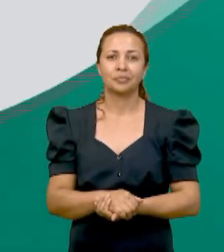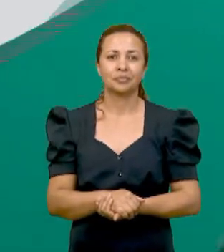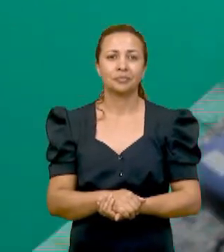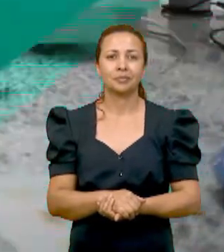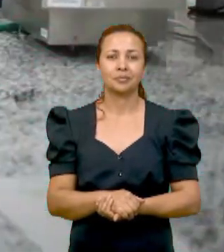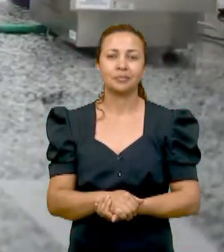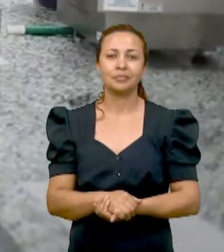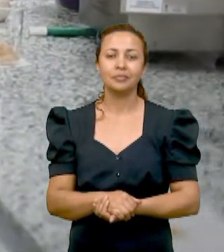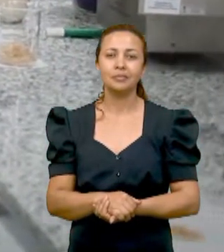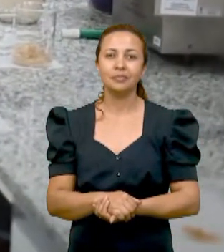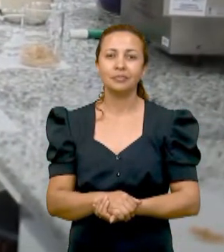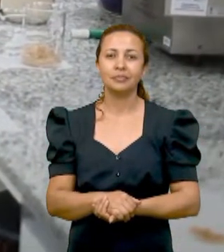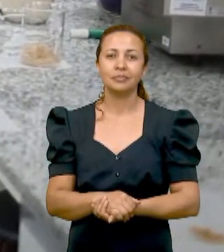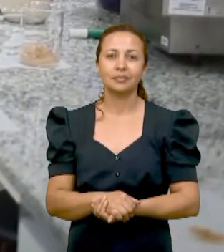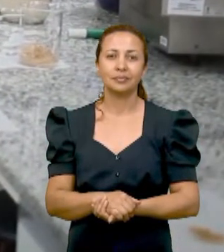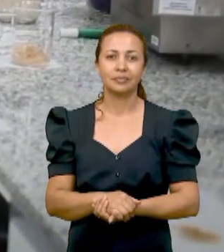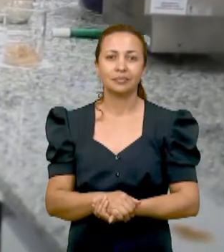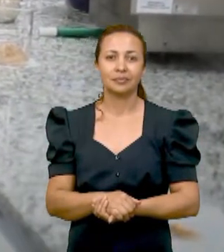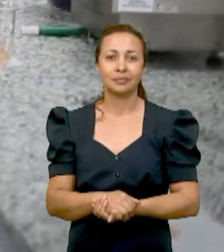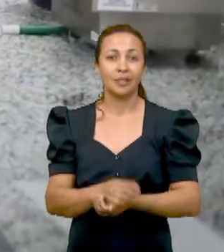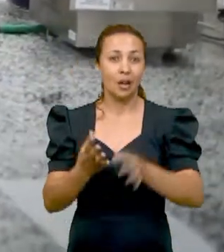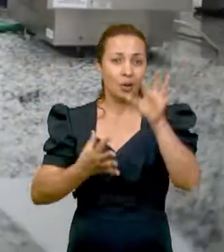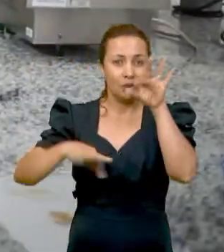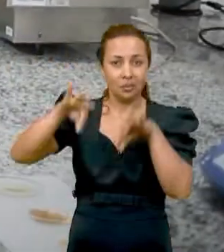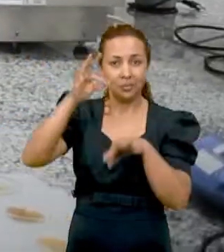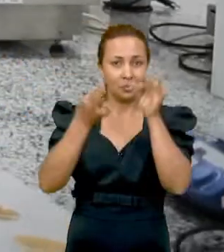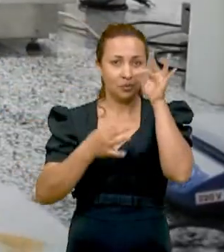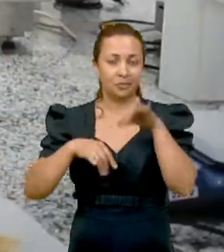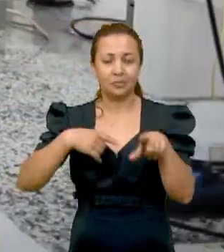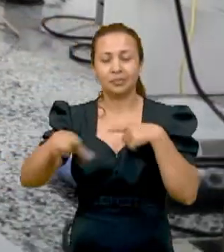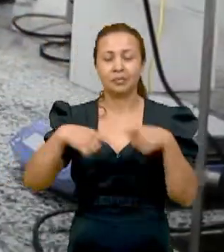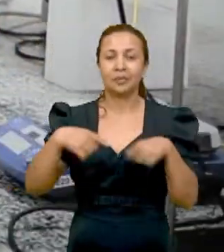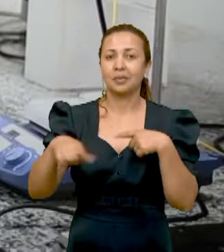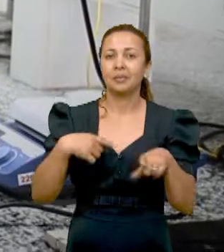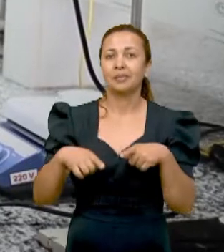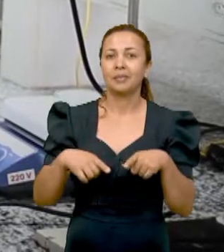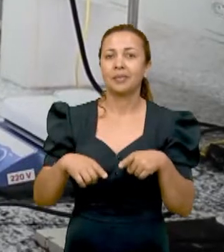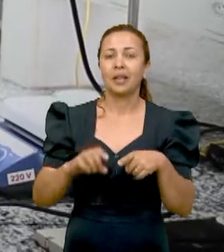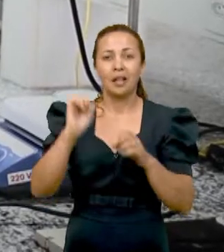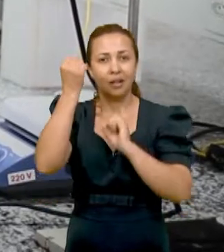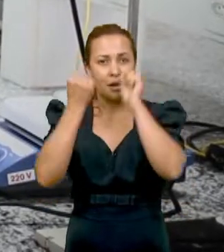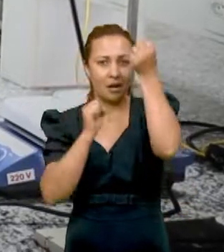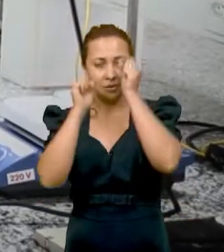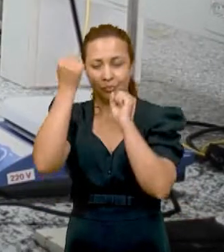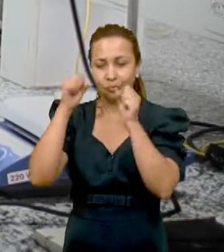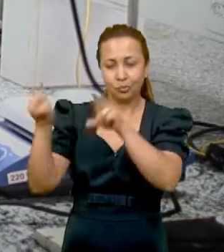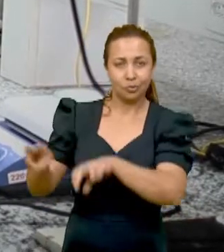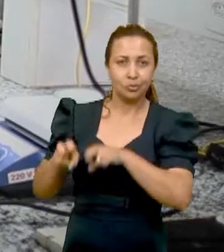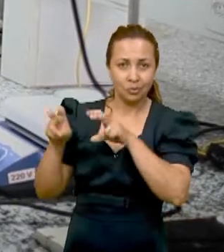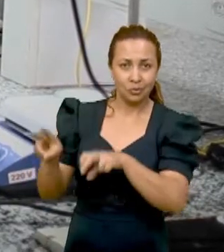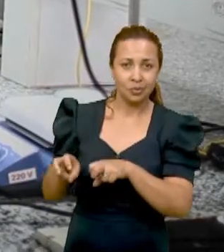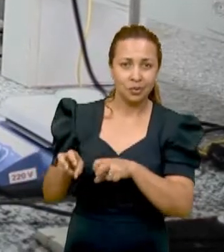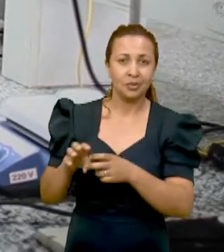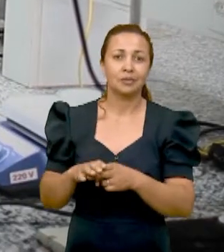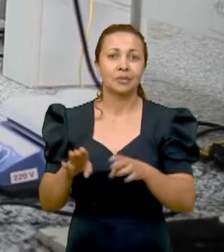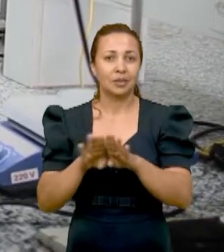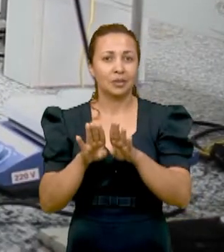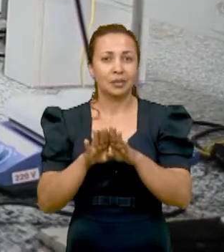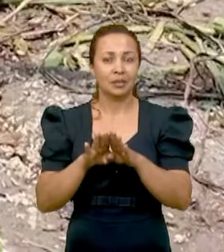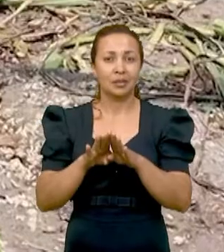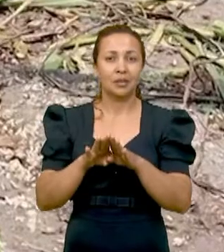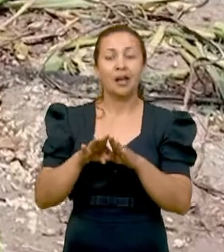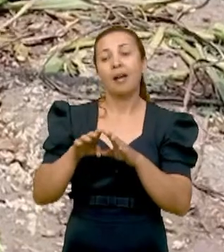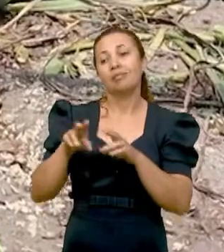O laboratório, ele trabalha com resíduos agroindustriais, né? Ou resíduos agrícolas.